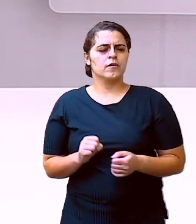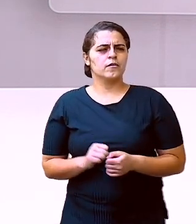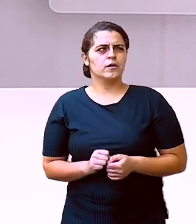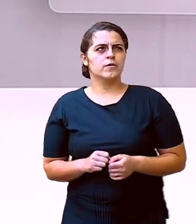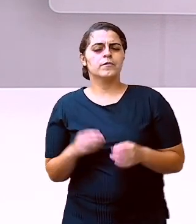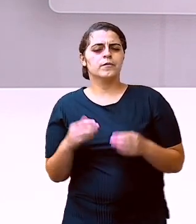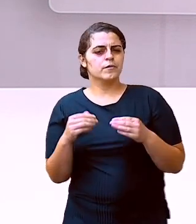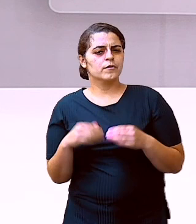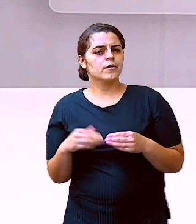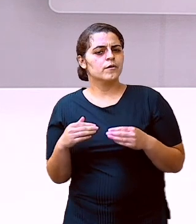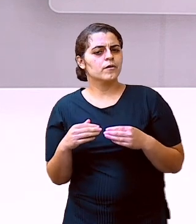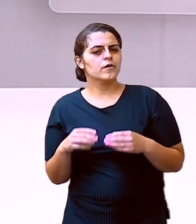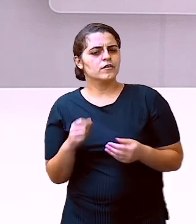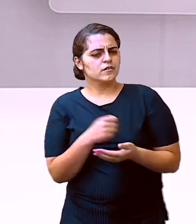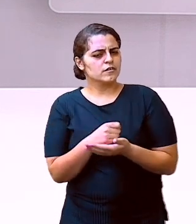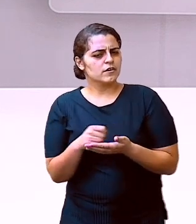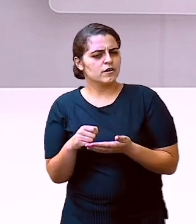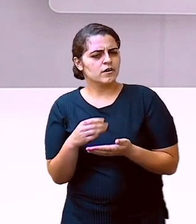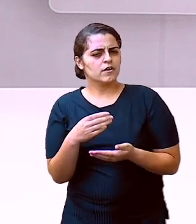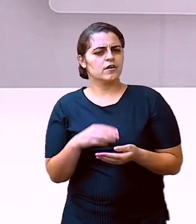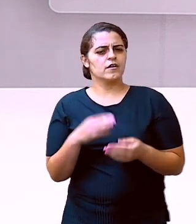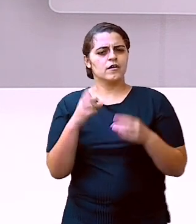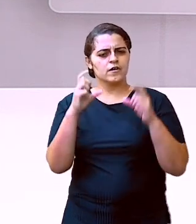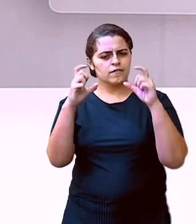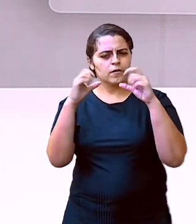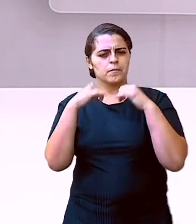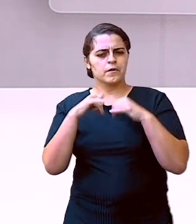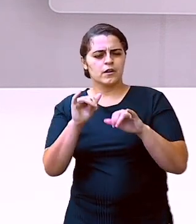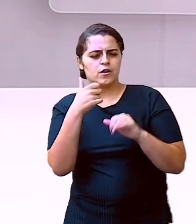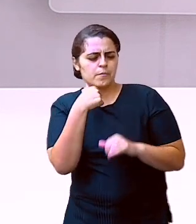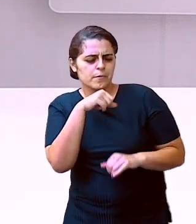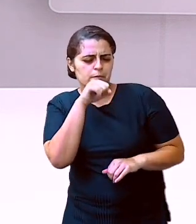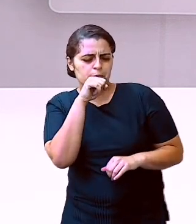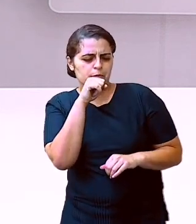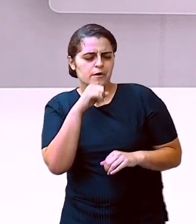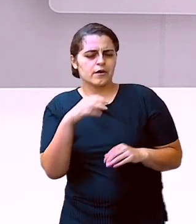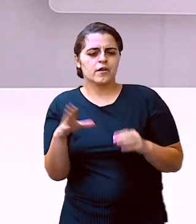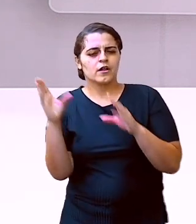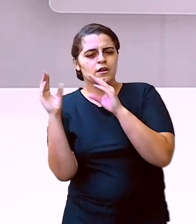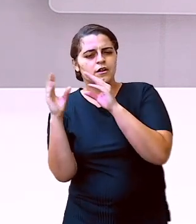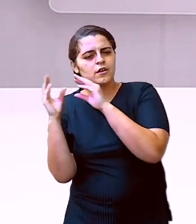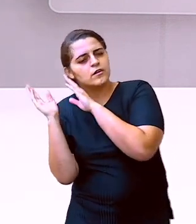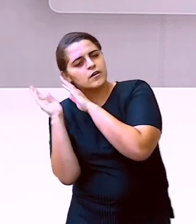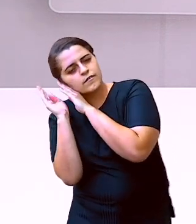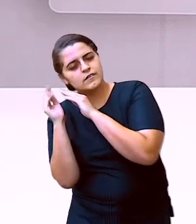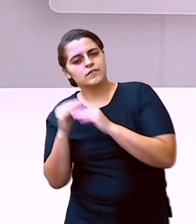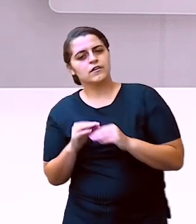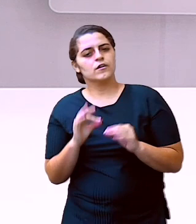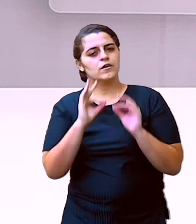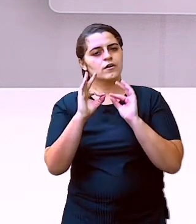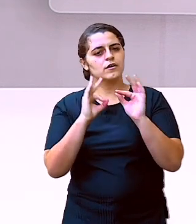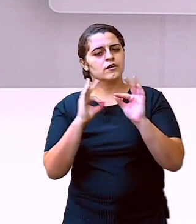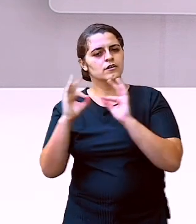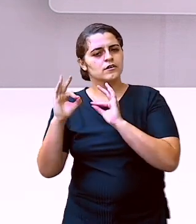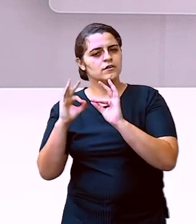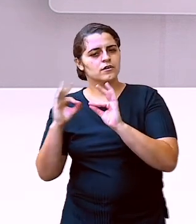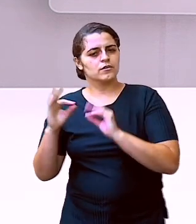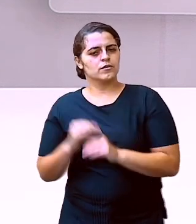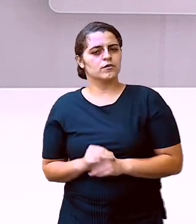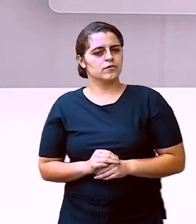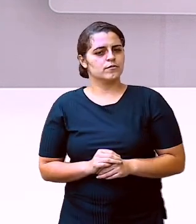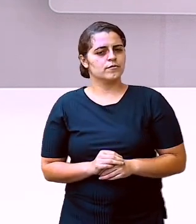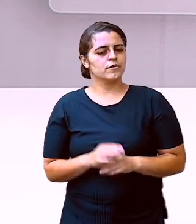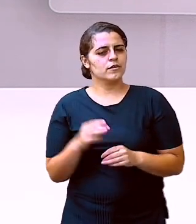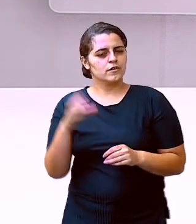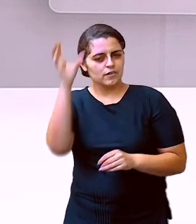seguinte, escreva um bilhetinho para a mamãe, coloque lá no travesseiro dela, seguindo todos os